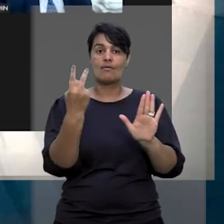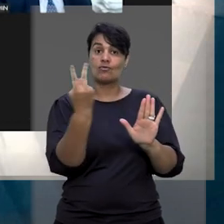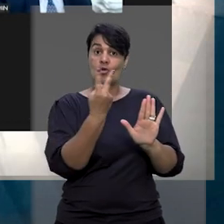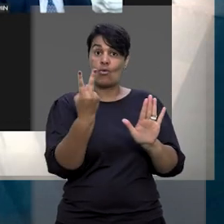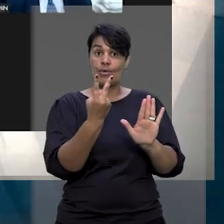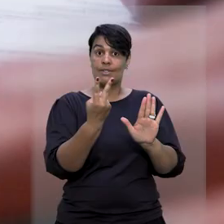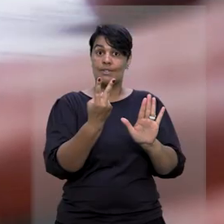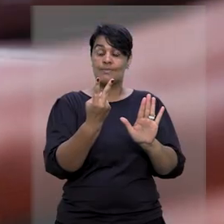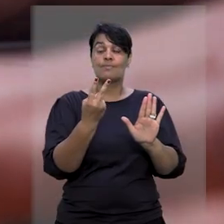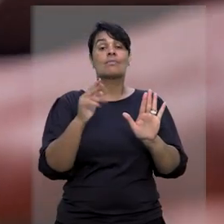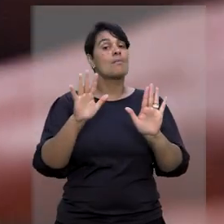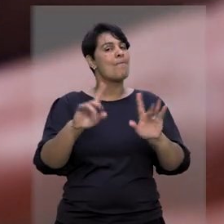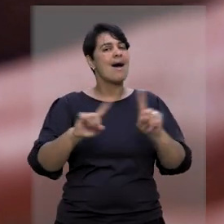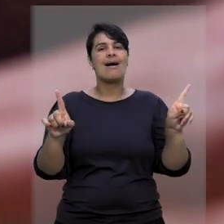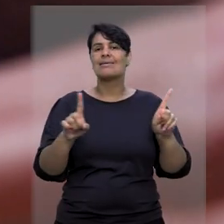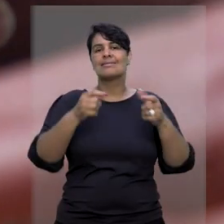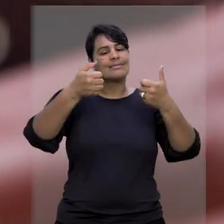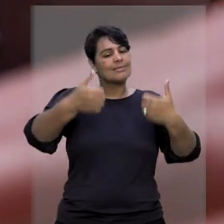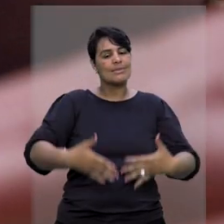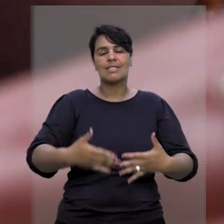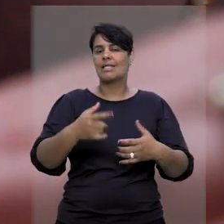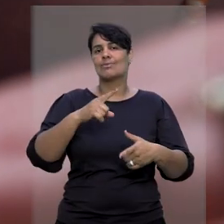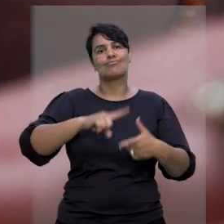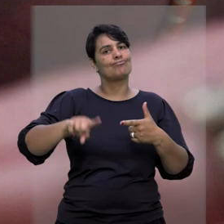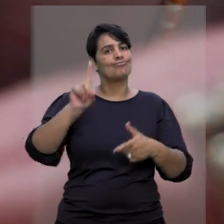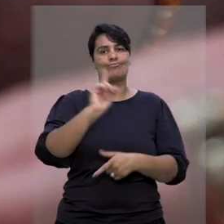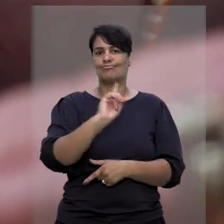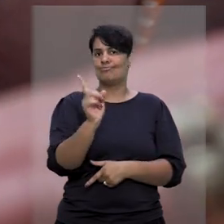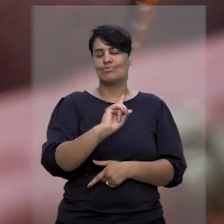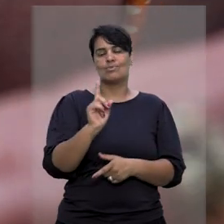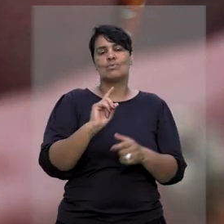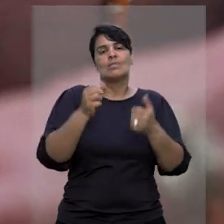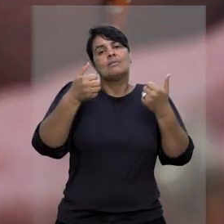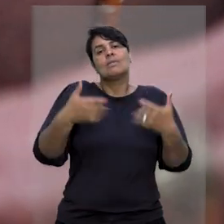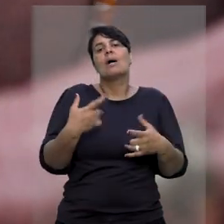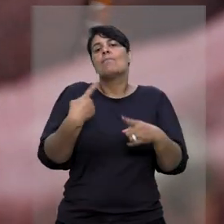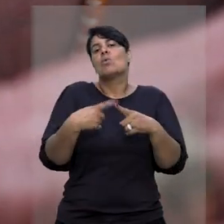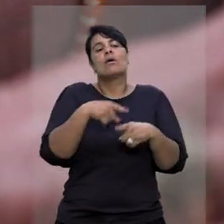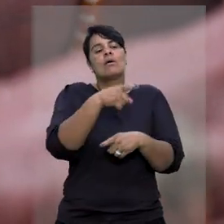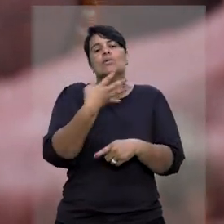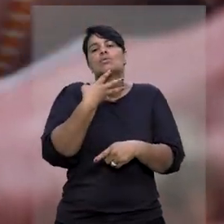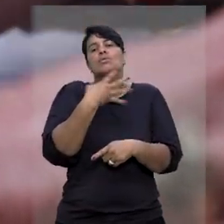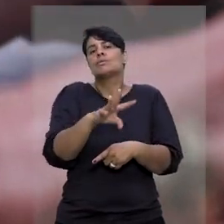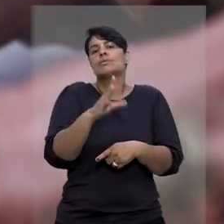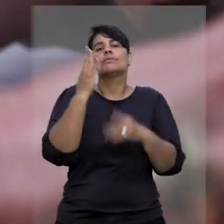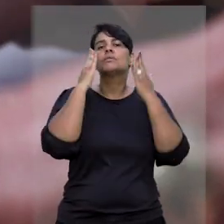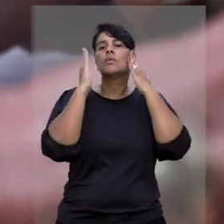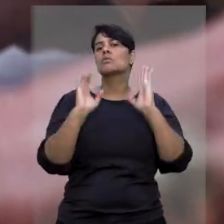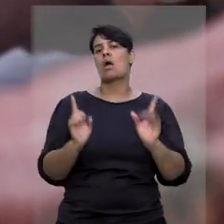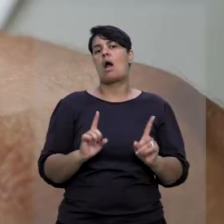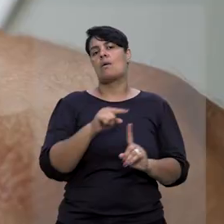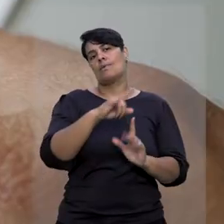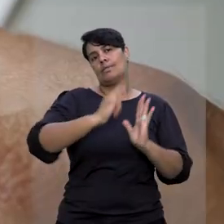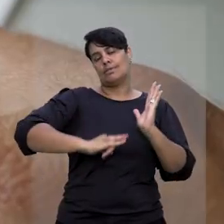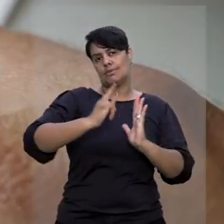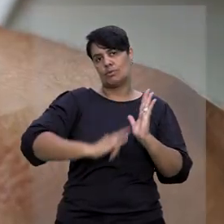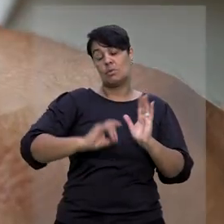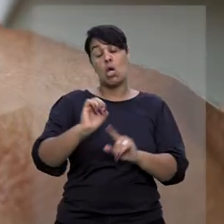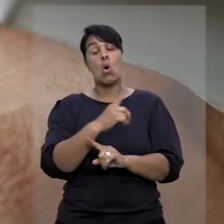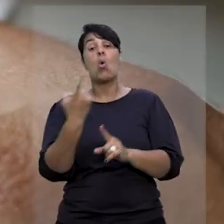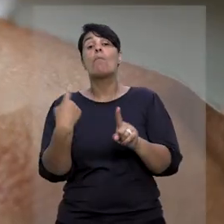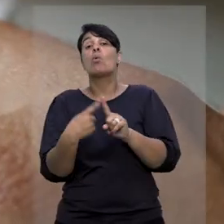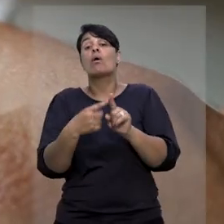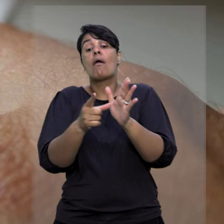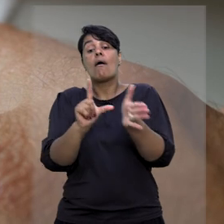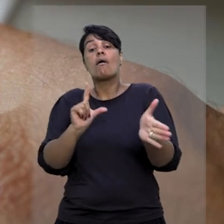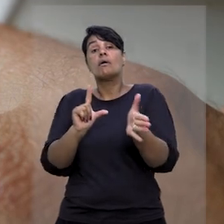petição inicial, que não são suficientes para explicar a razão pela qual não tinha conhecimento desse documento ou ainda o